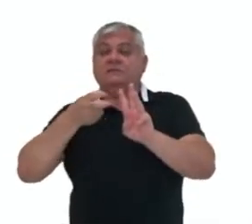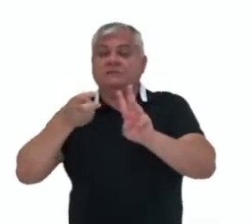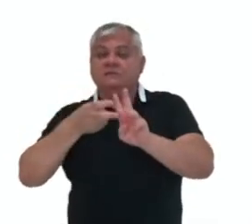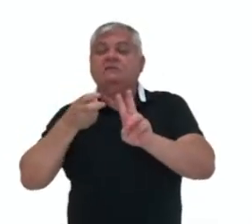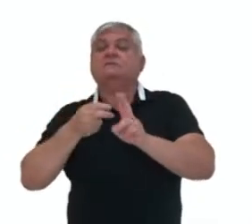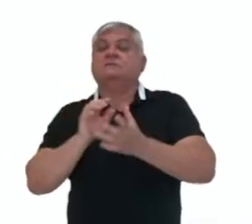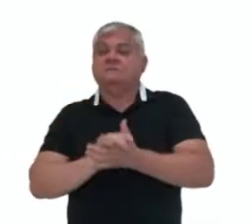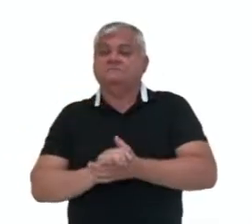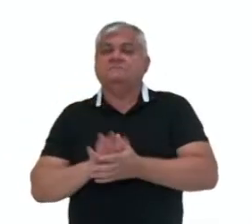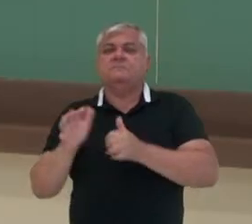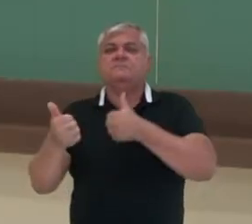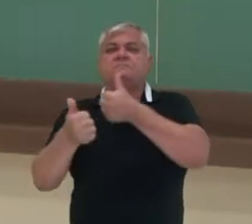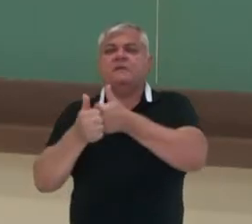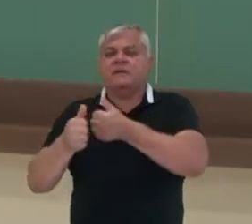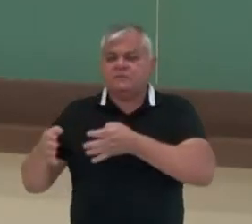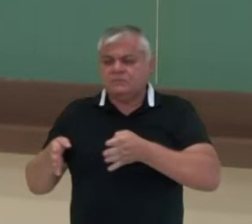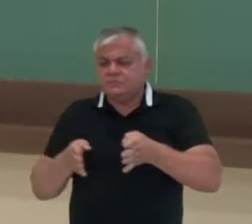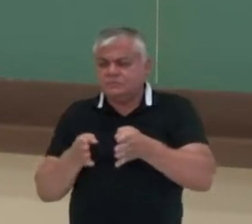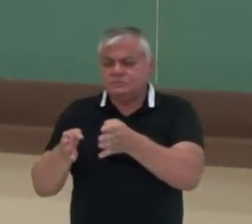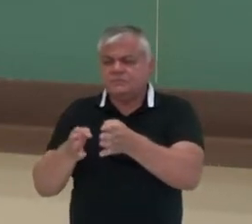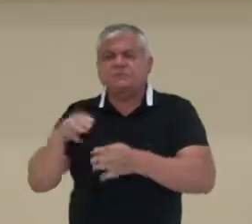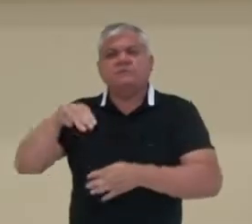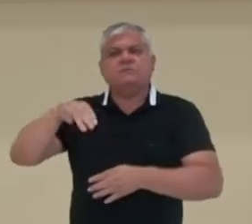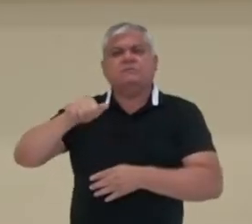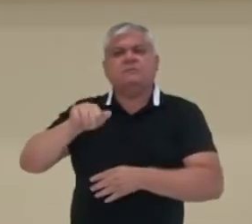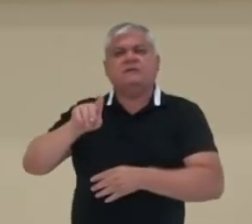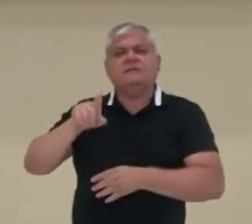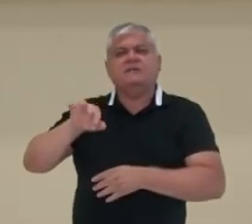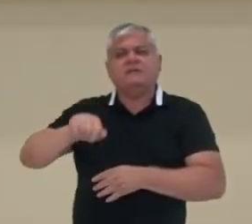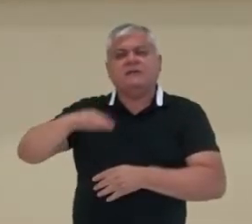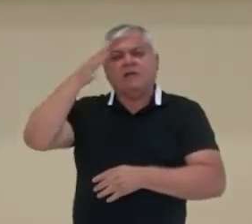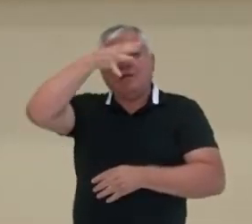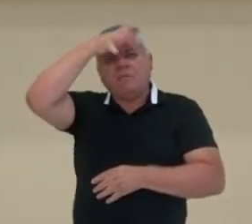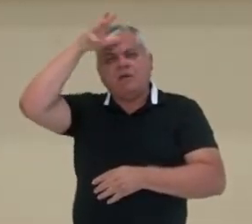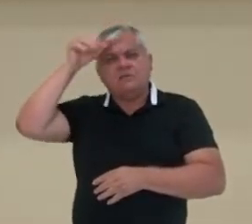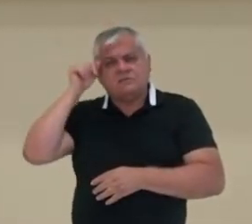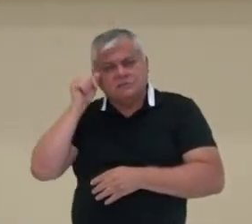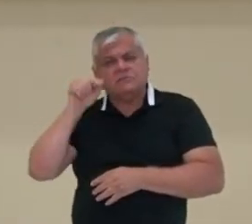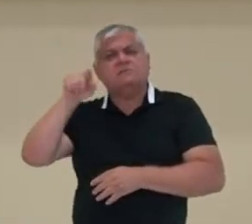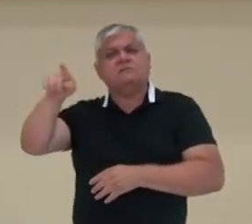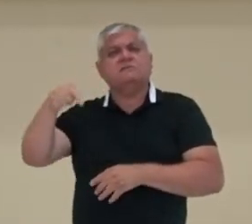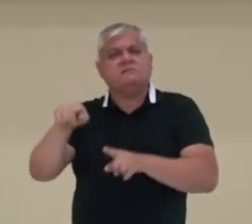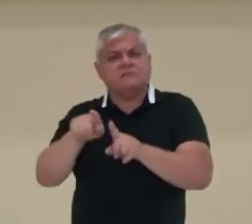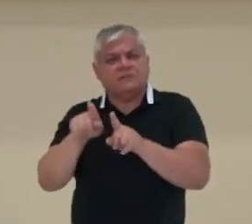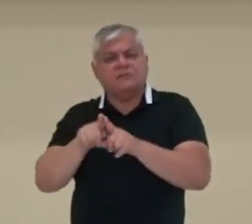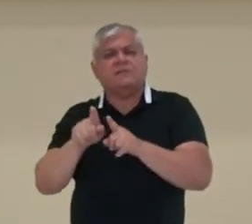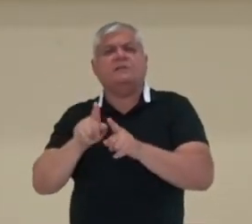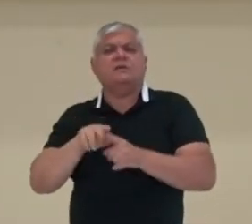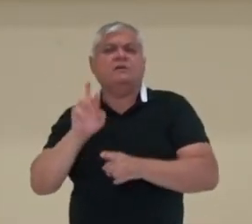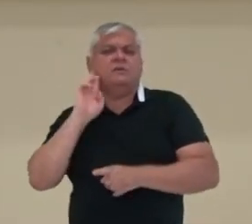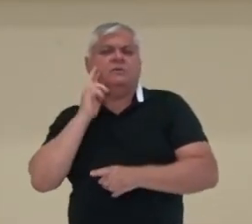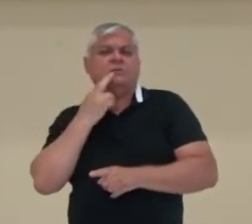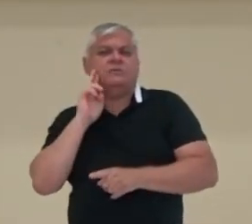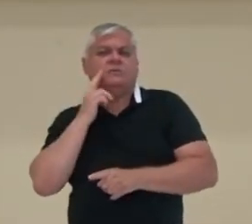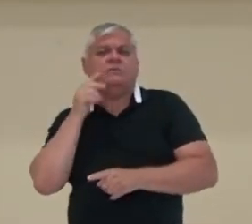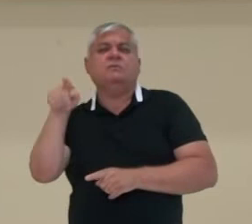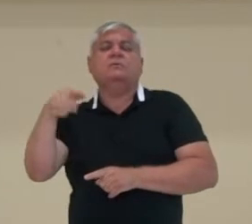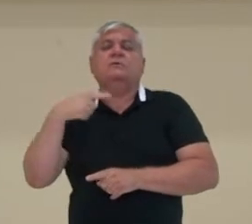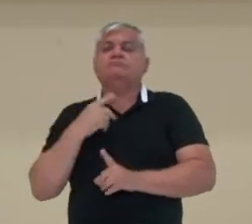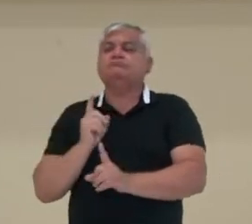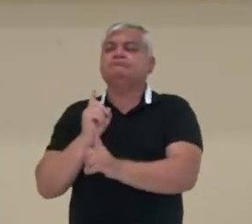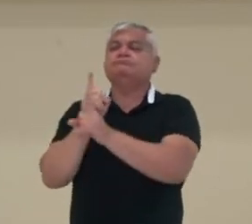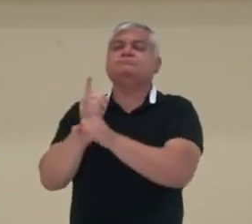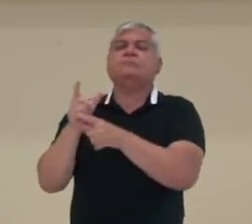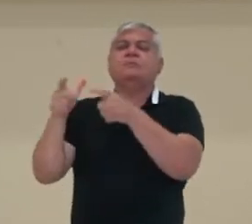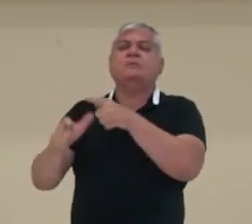Próximo ali do Rio Madeira, Amazonas, entre o estado do Amazônia e do Rio de Rondônia, eles encontraram uma região muito